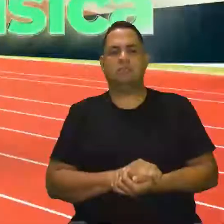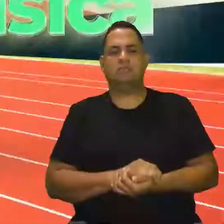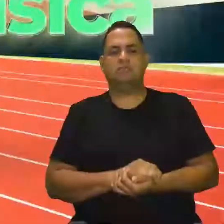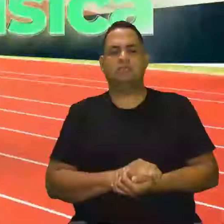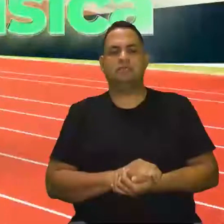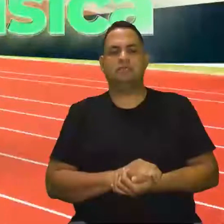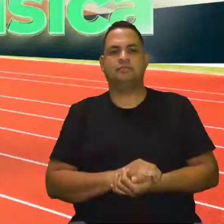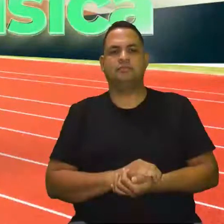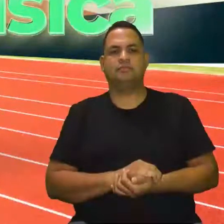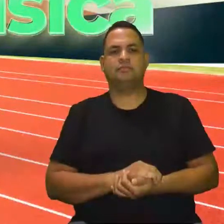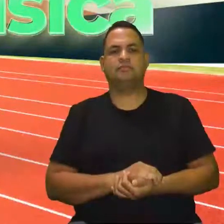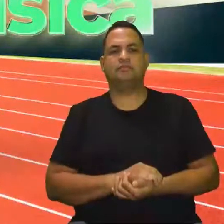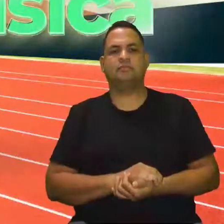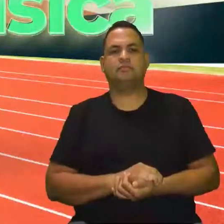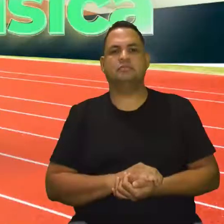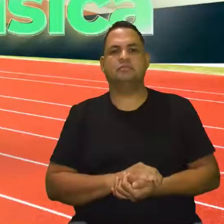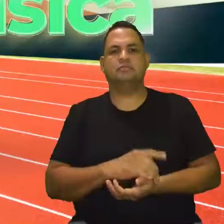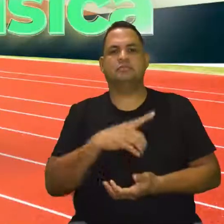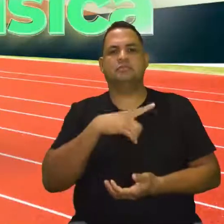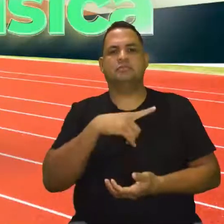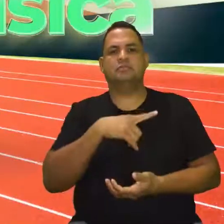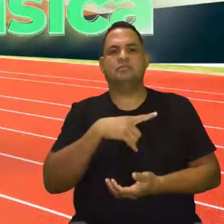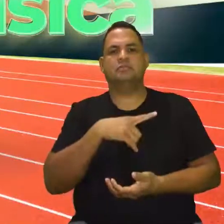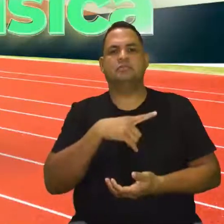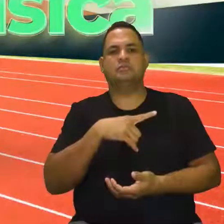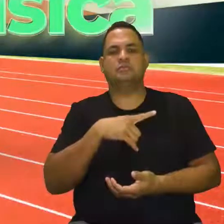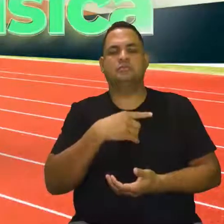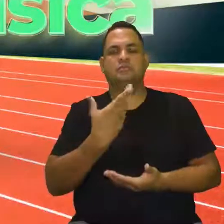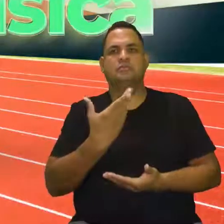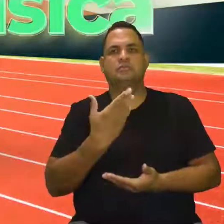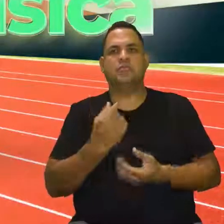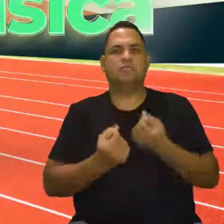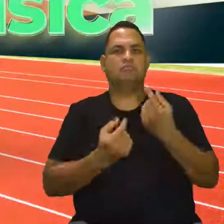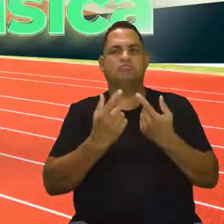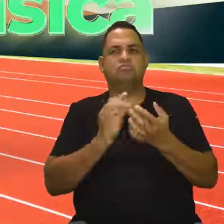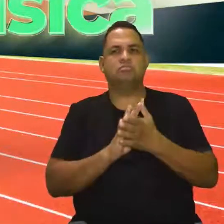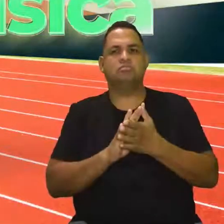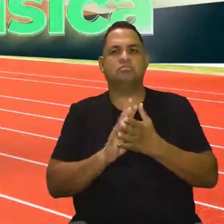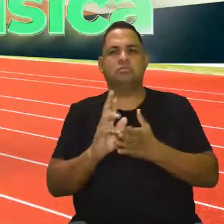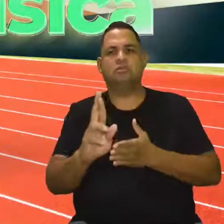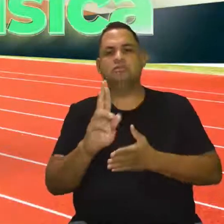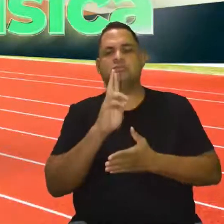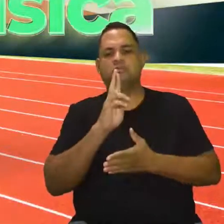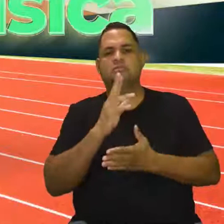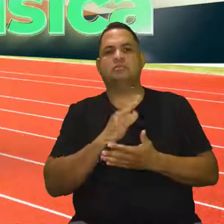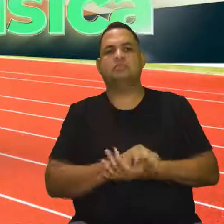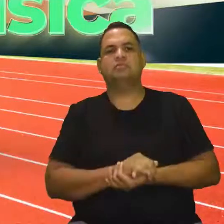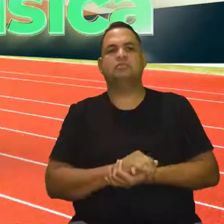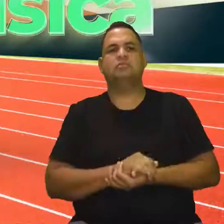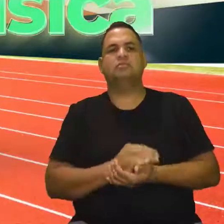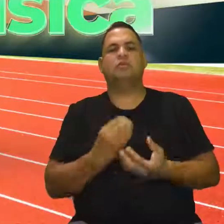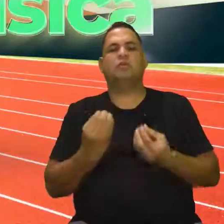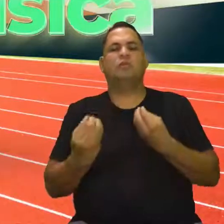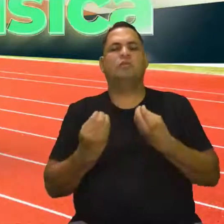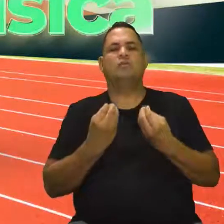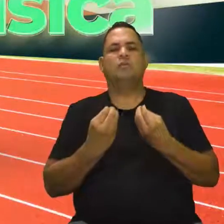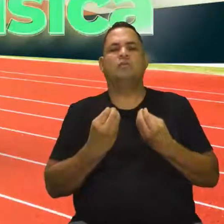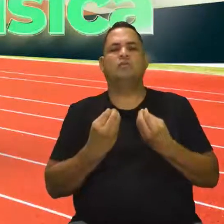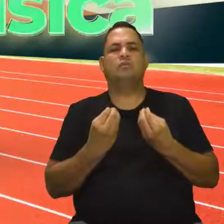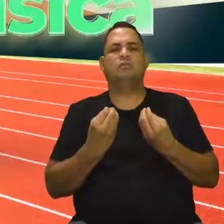só. Então, nós temos aqui algumas coisas que eu gostaria que você me respondesse. Como?